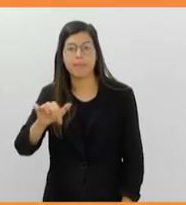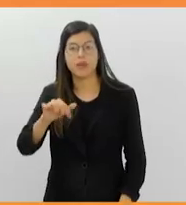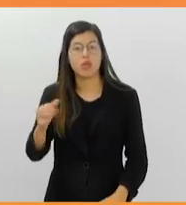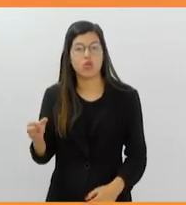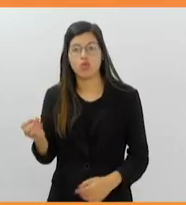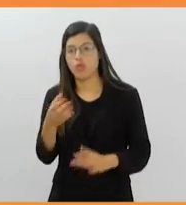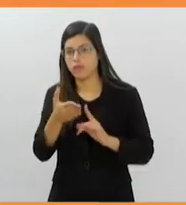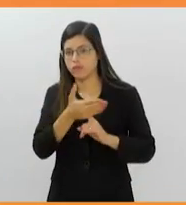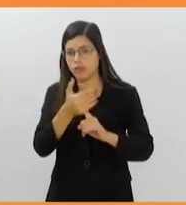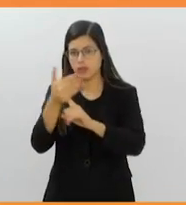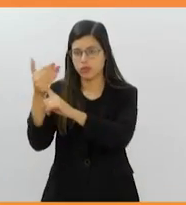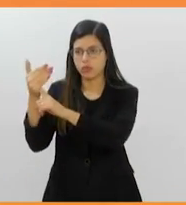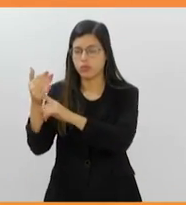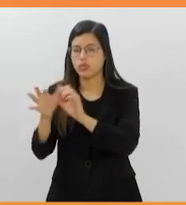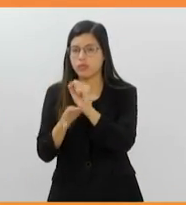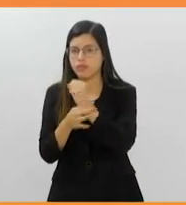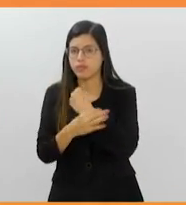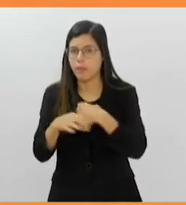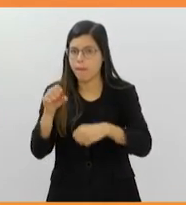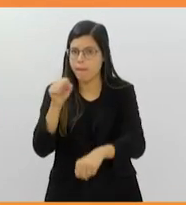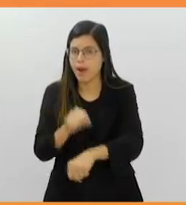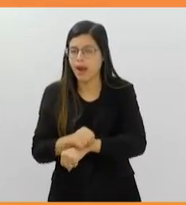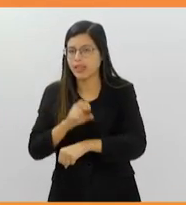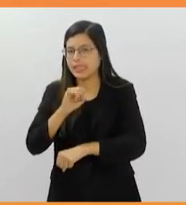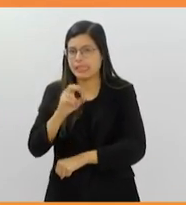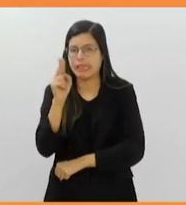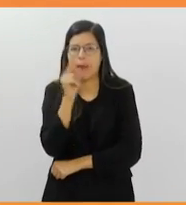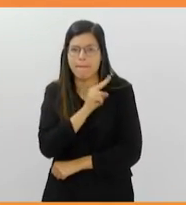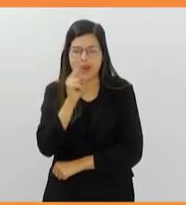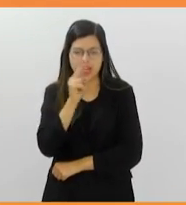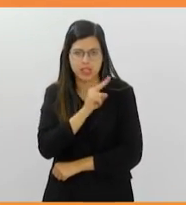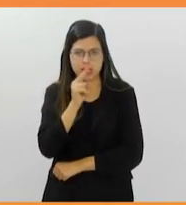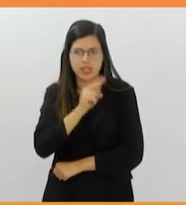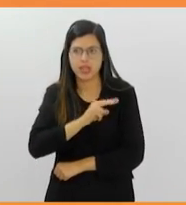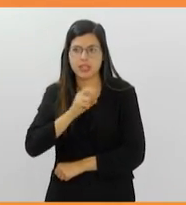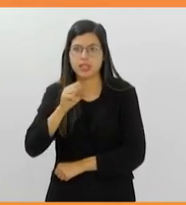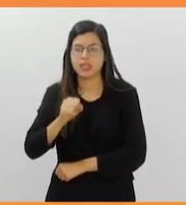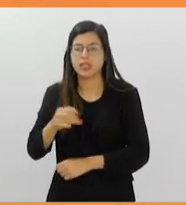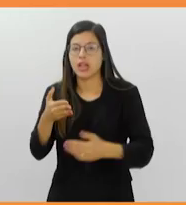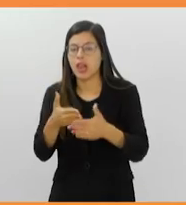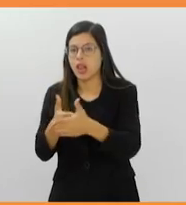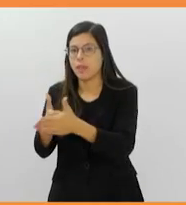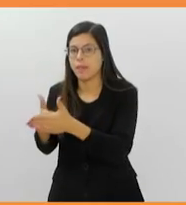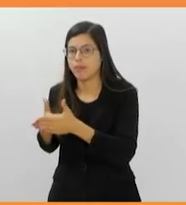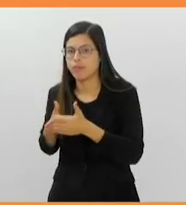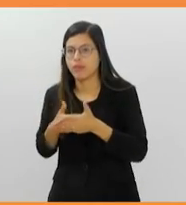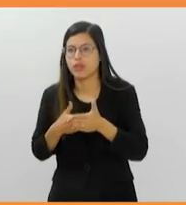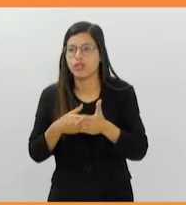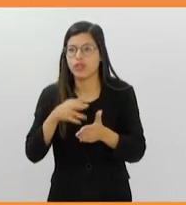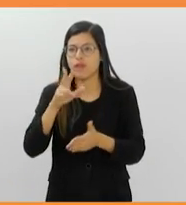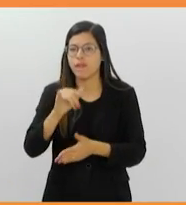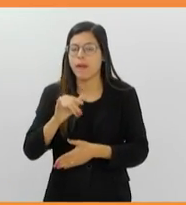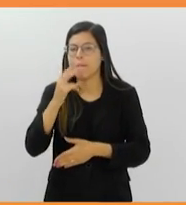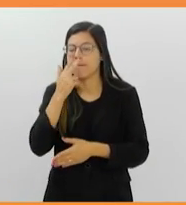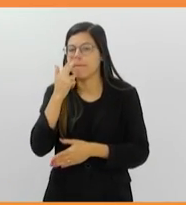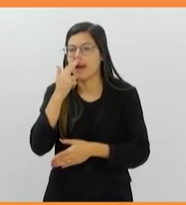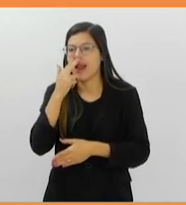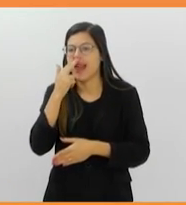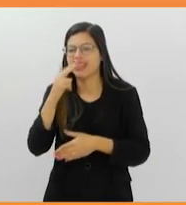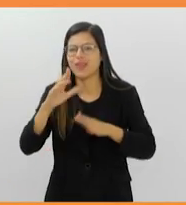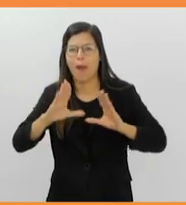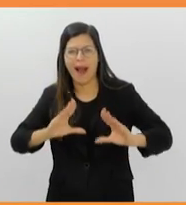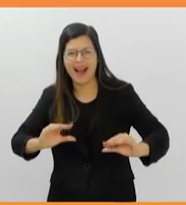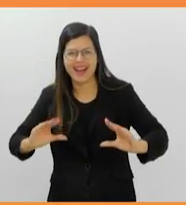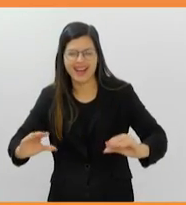garante a parada do avião em situações de emergência. Se ultrapassar os limites da pista, a aeronave vai atolar numa espécie de cama gigantesca,